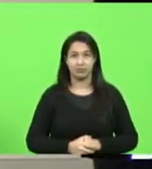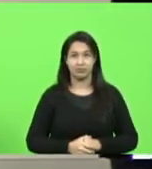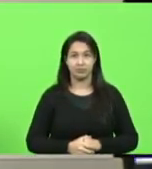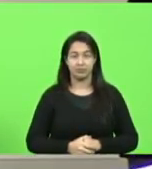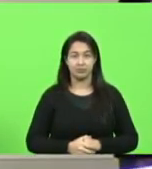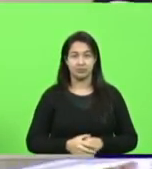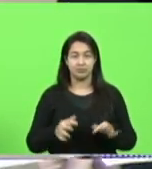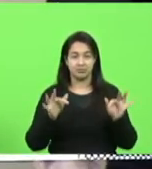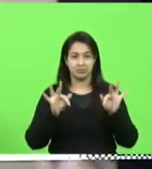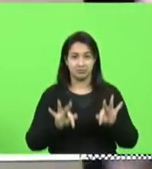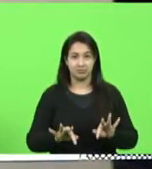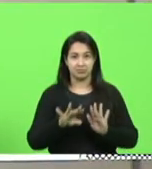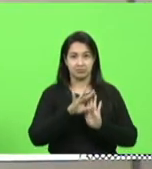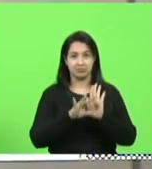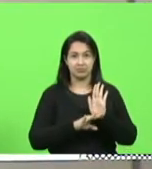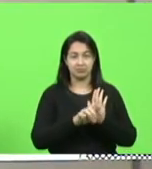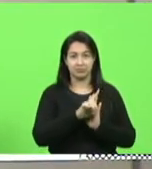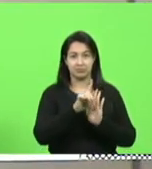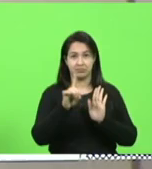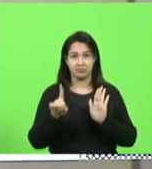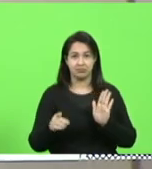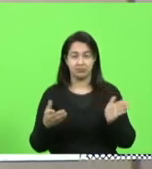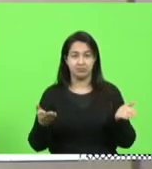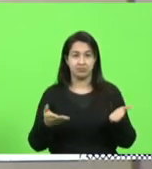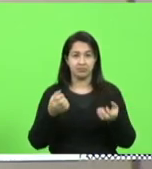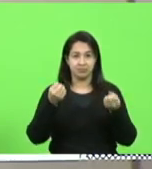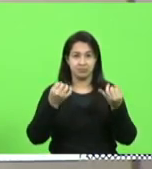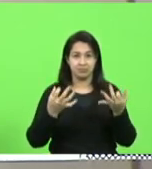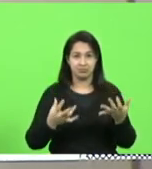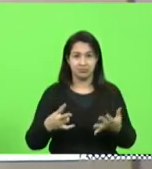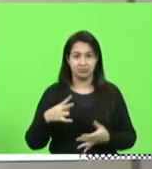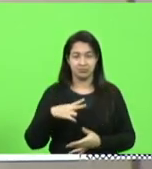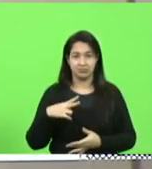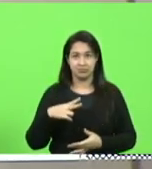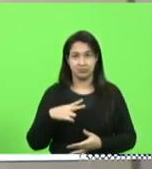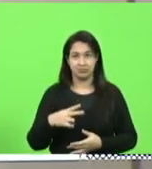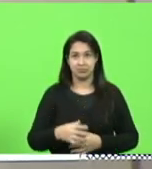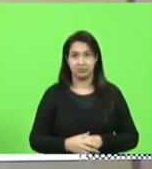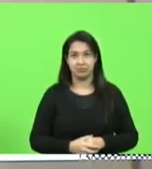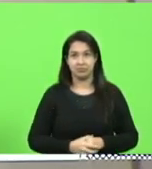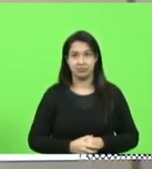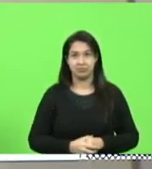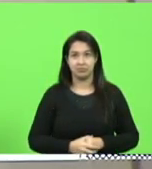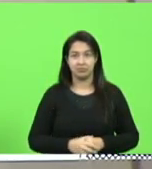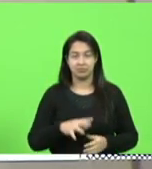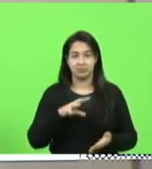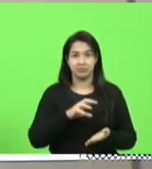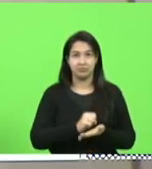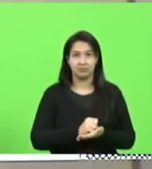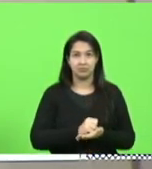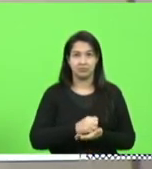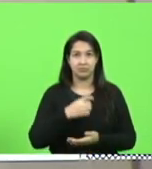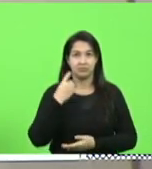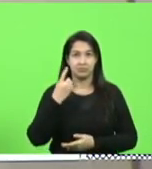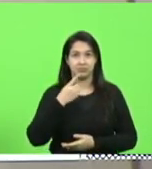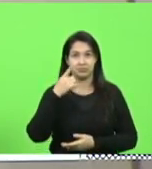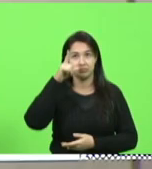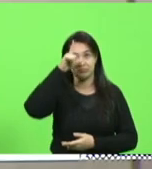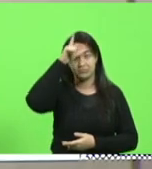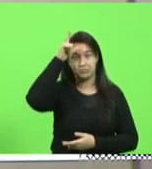Finalizando a ordem do dia, entraremos em explicações pessoais. Escrito, deputado Sargento Lima,